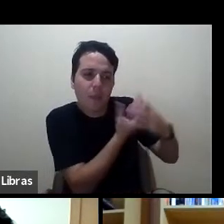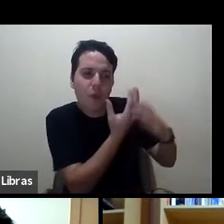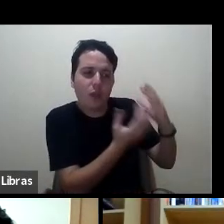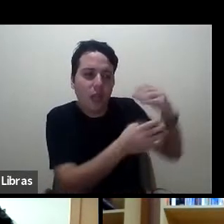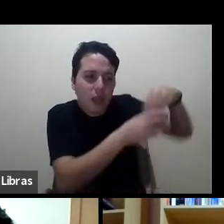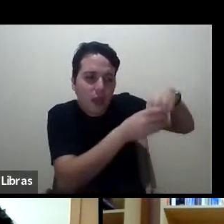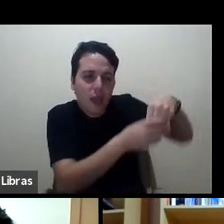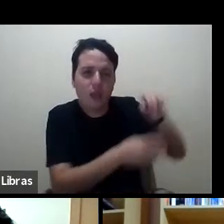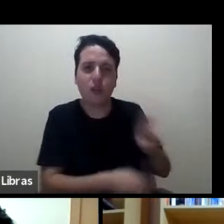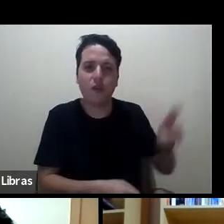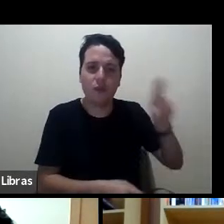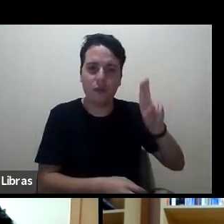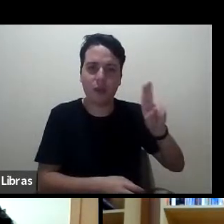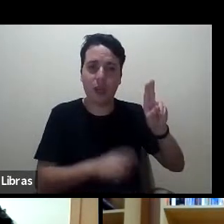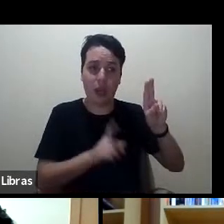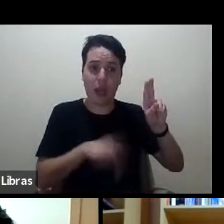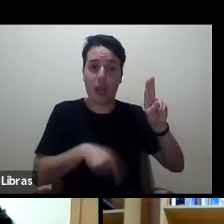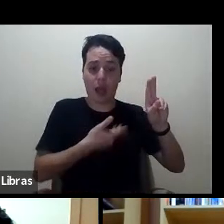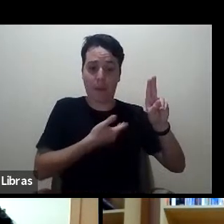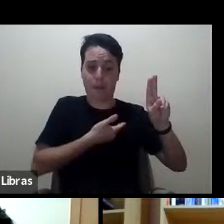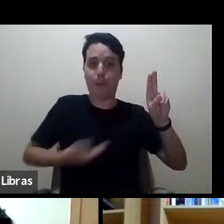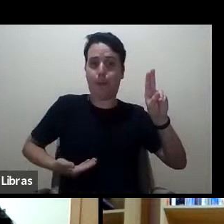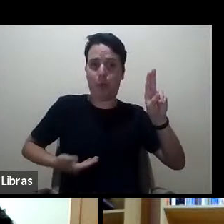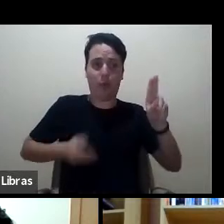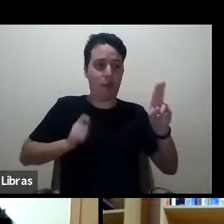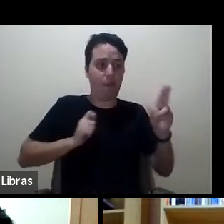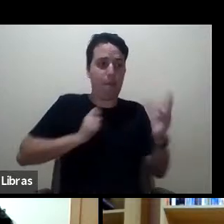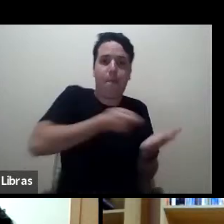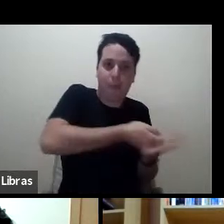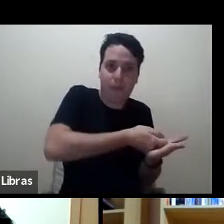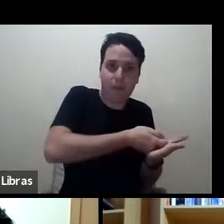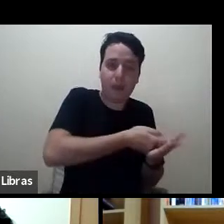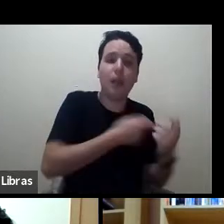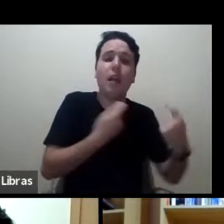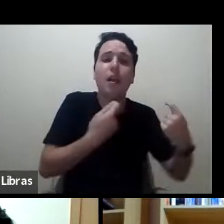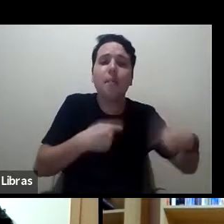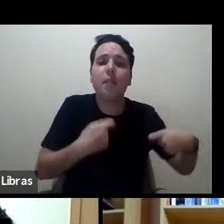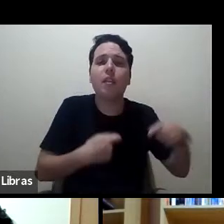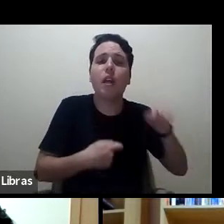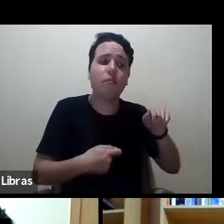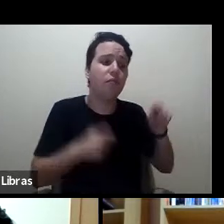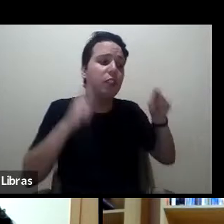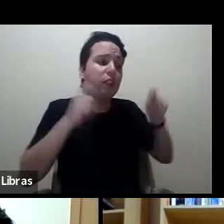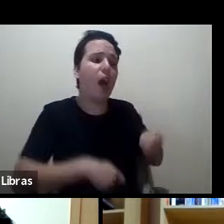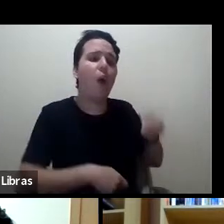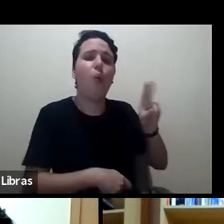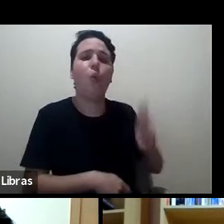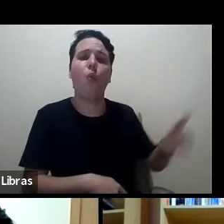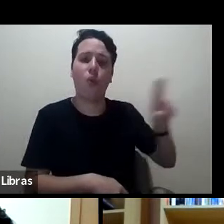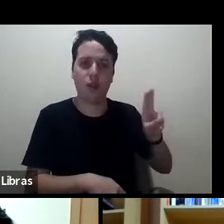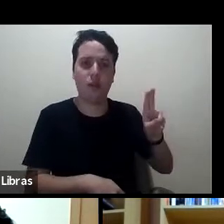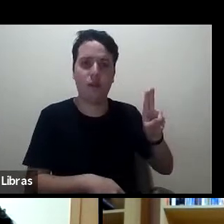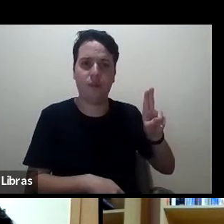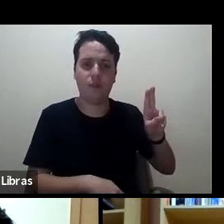que são financiados com dinheiro público, tem que ser usáveis. e isso quer dizer,